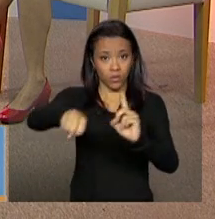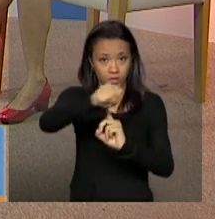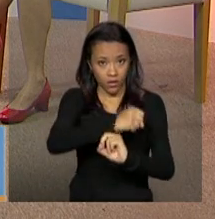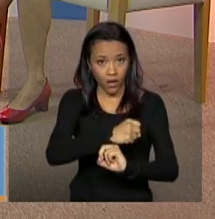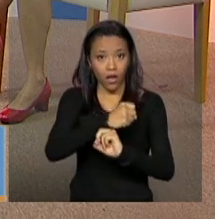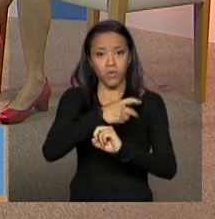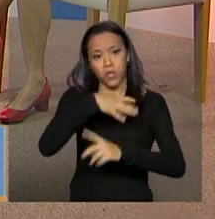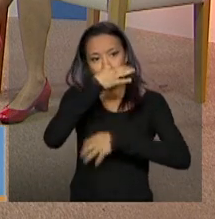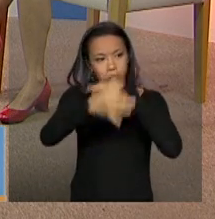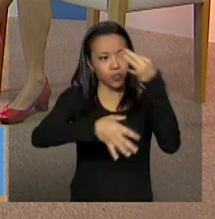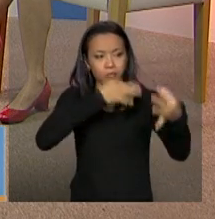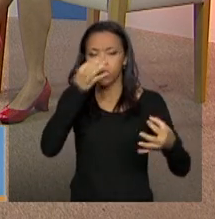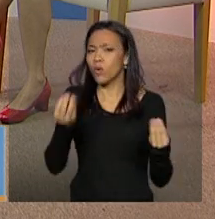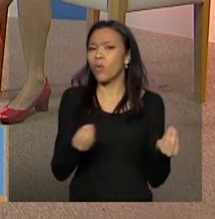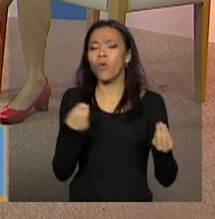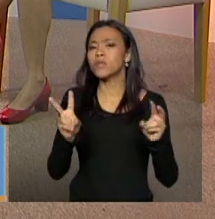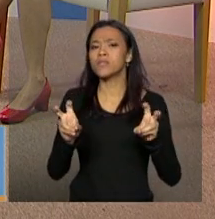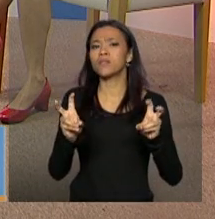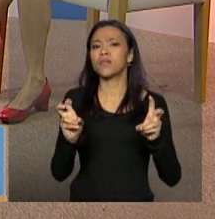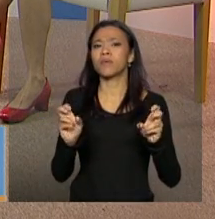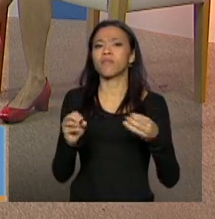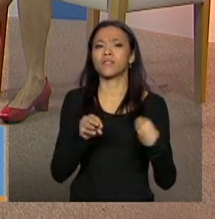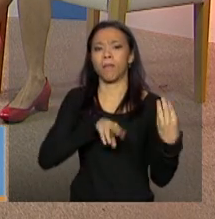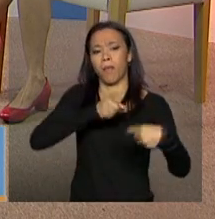Como esse tema será desenvolvido?